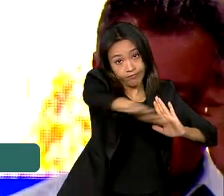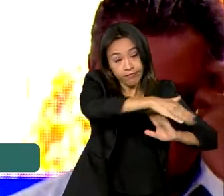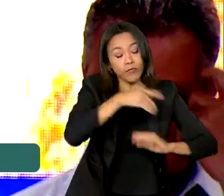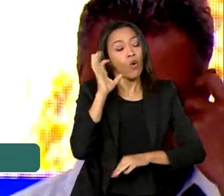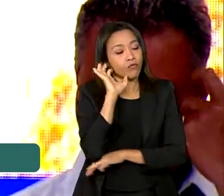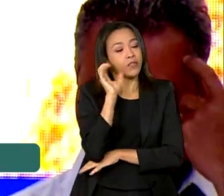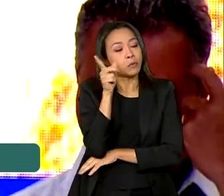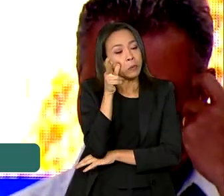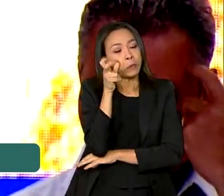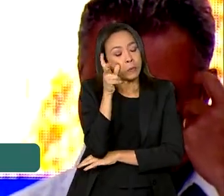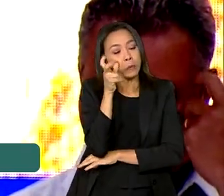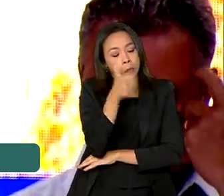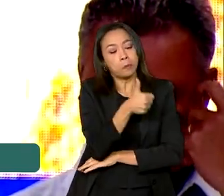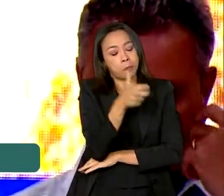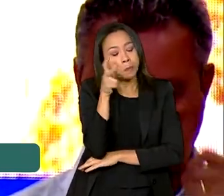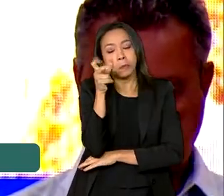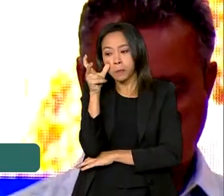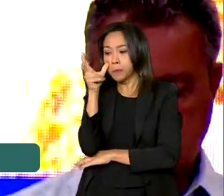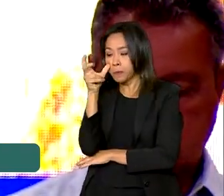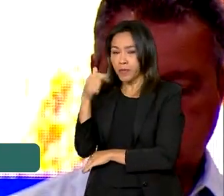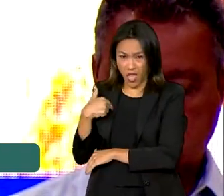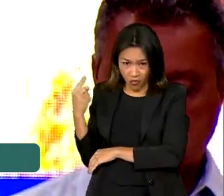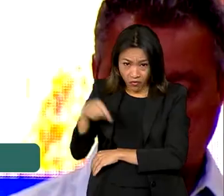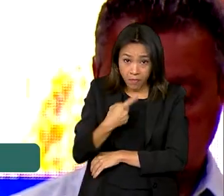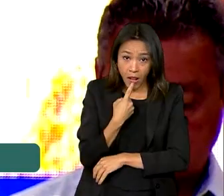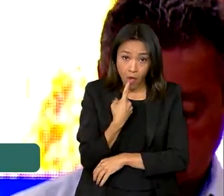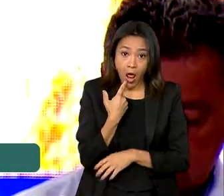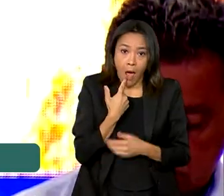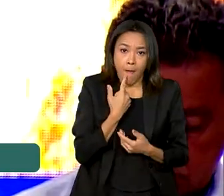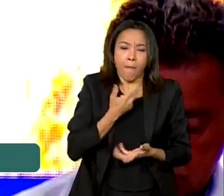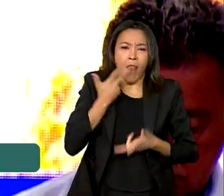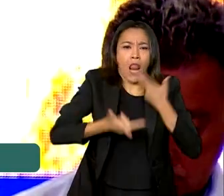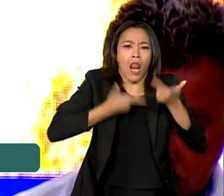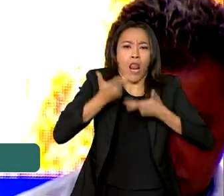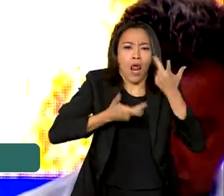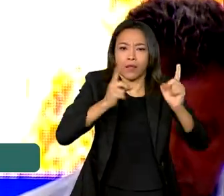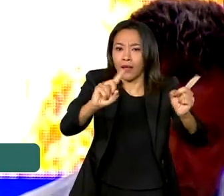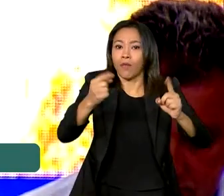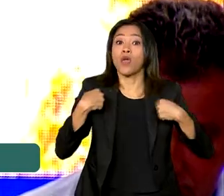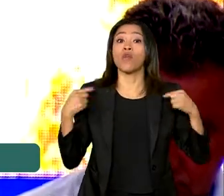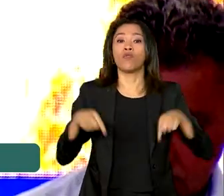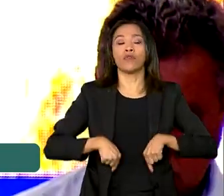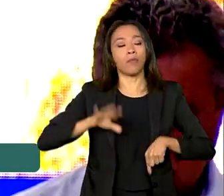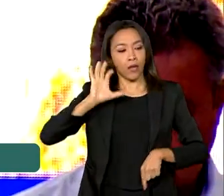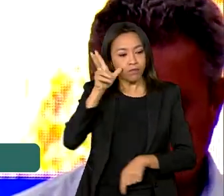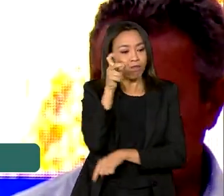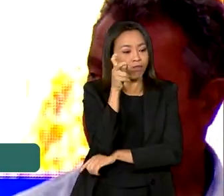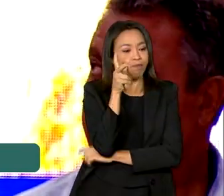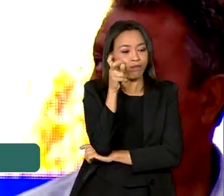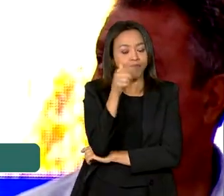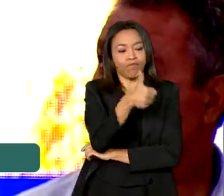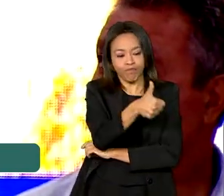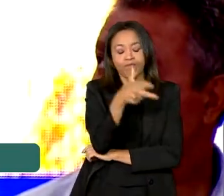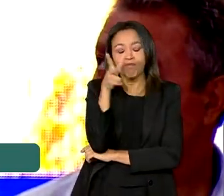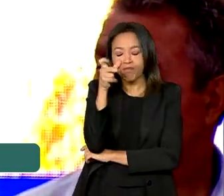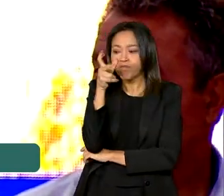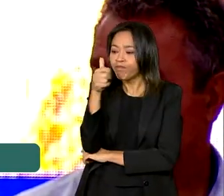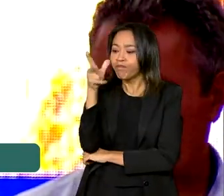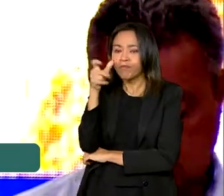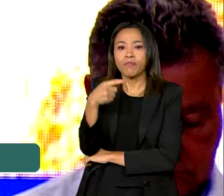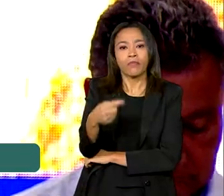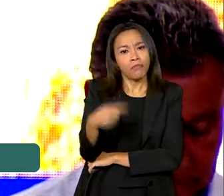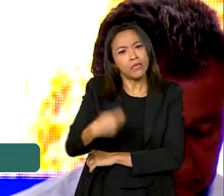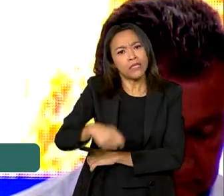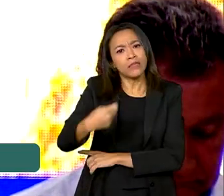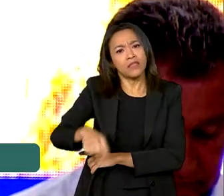para depois a gente falar. Eu não ouvi para falar, eu ouvi para ouvir, porque essa gente precisa deixar de ser